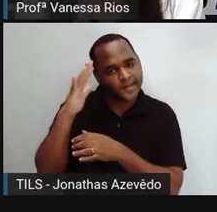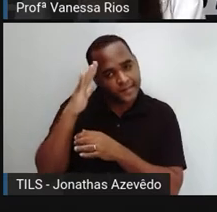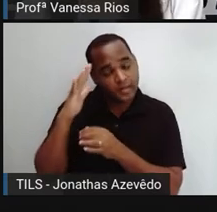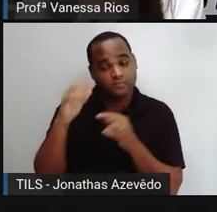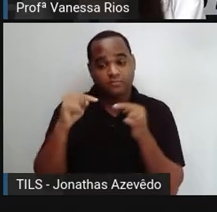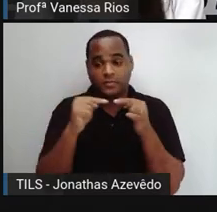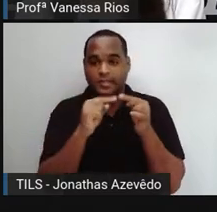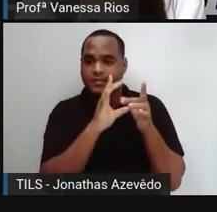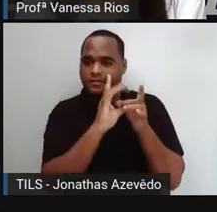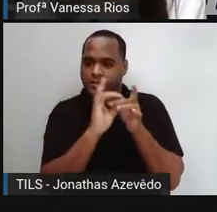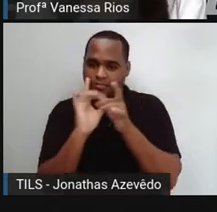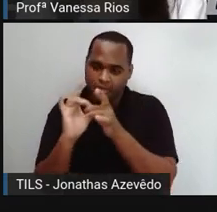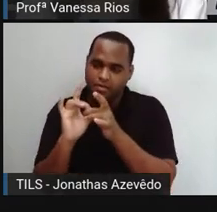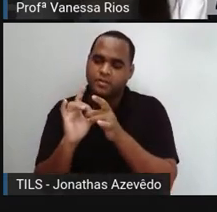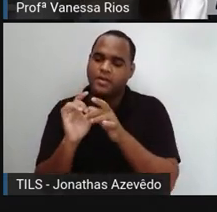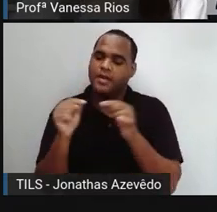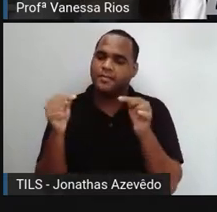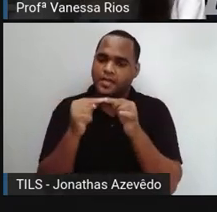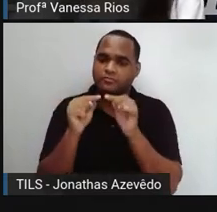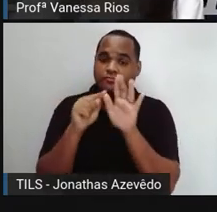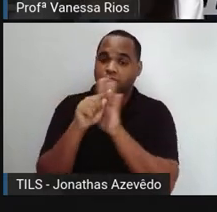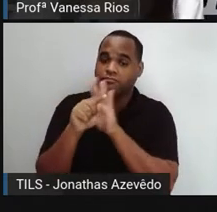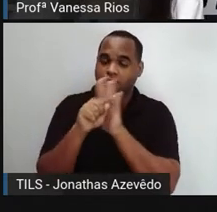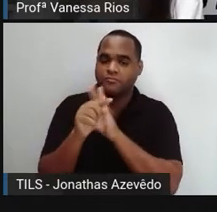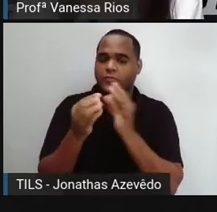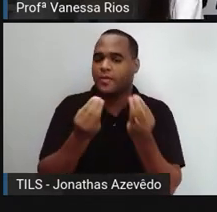a estas perguntas?